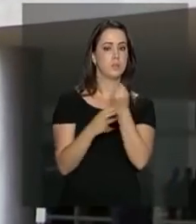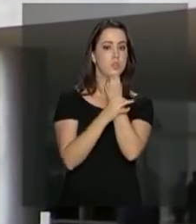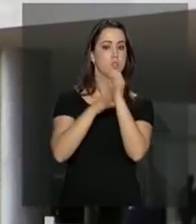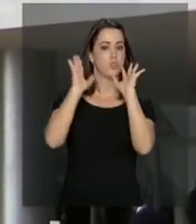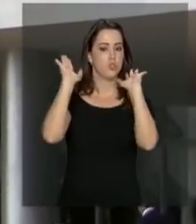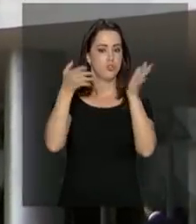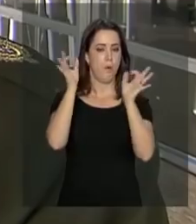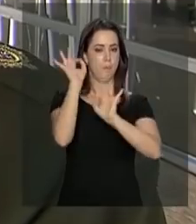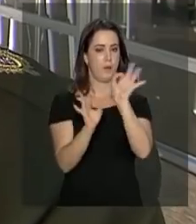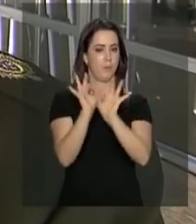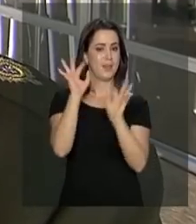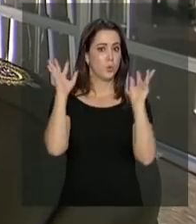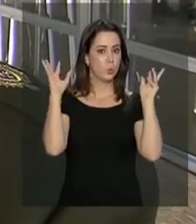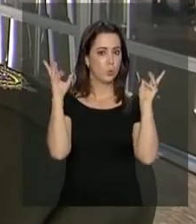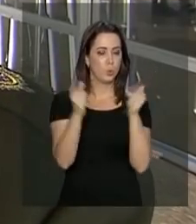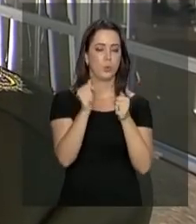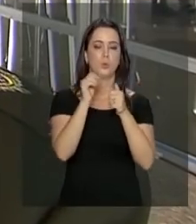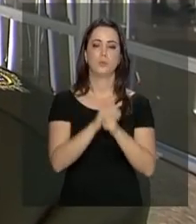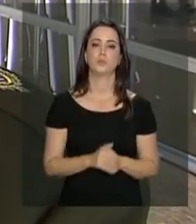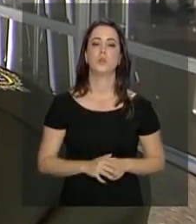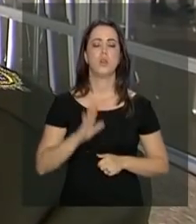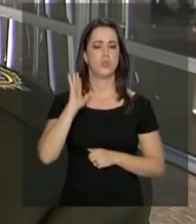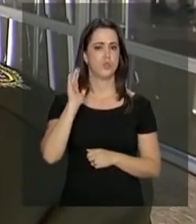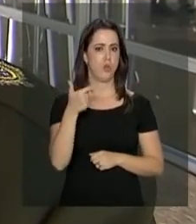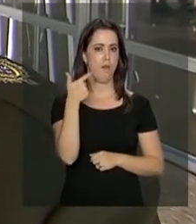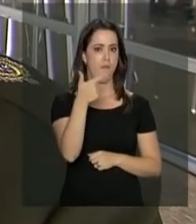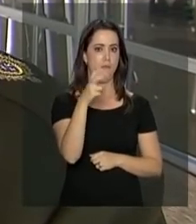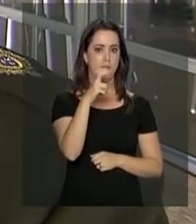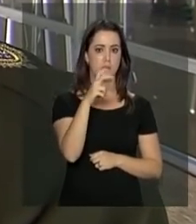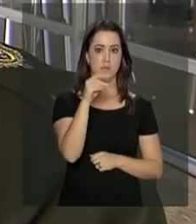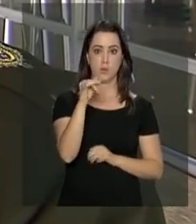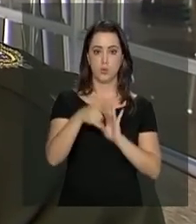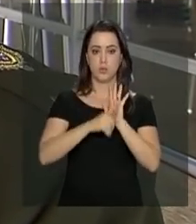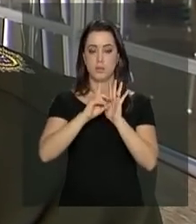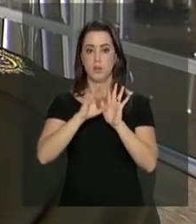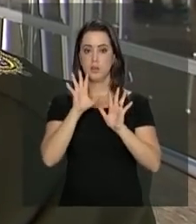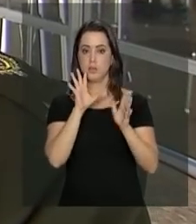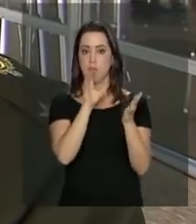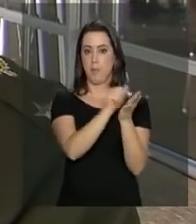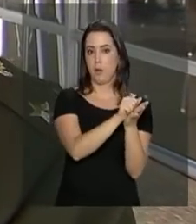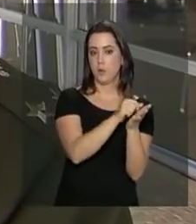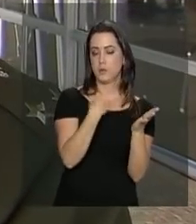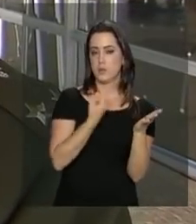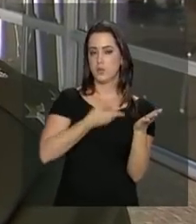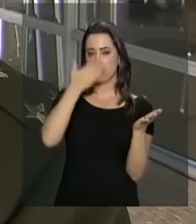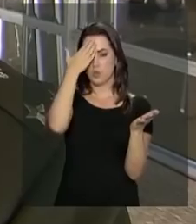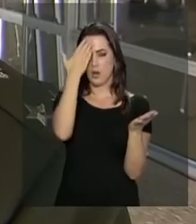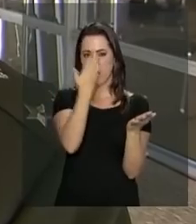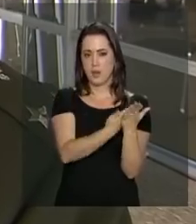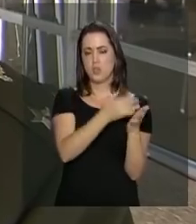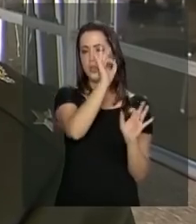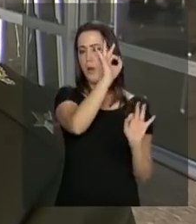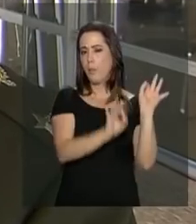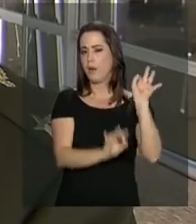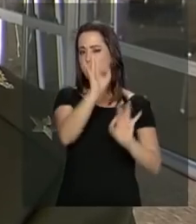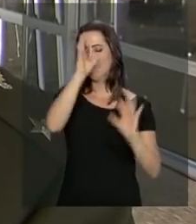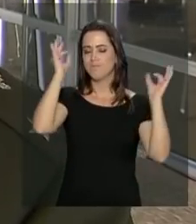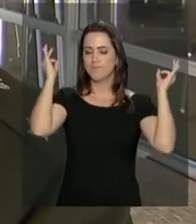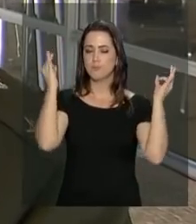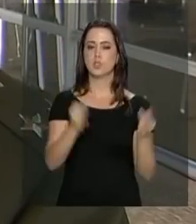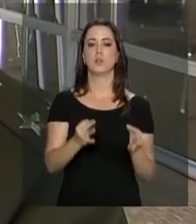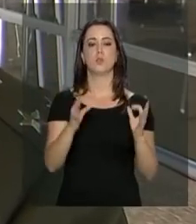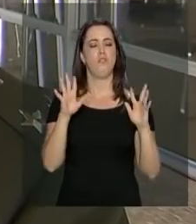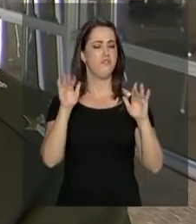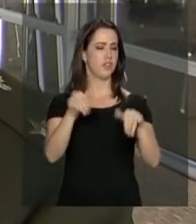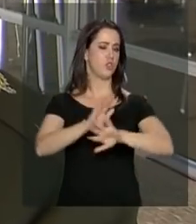já está pronto. Nós estamos há 25 dias da posse e nós acreditamos que o nosso planejamento já está bastante completo.